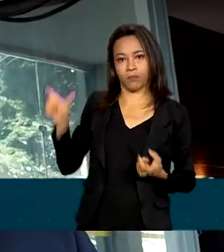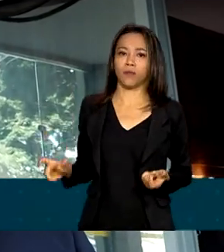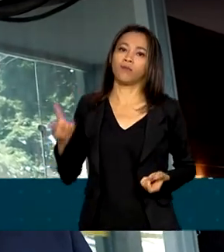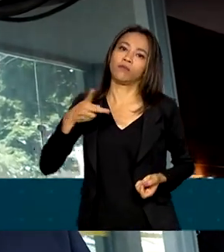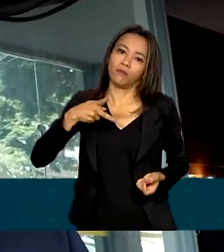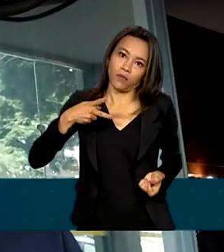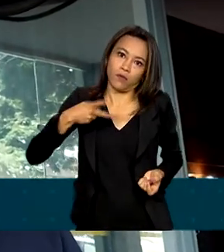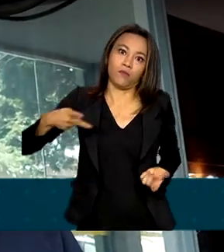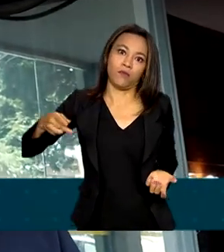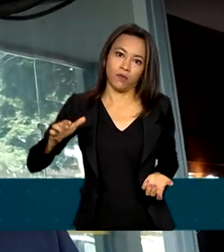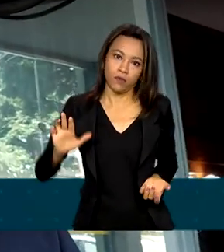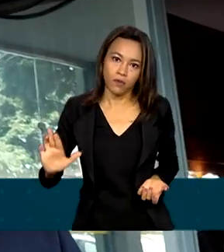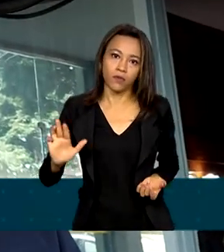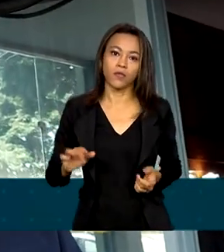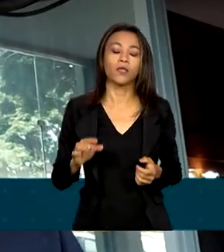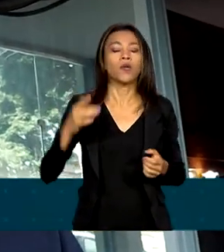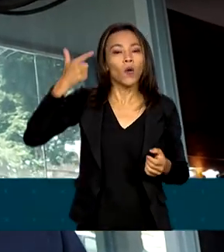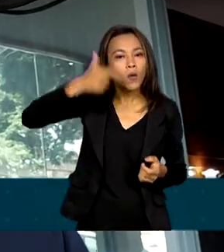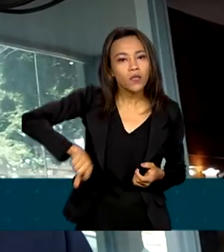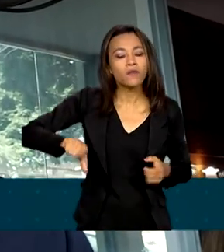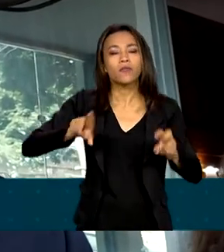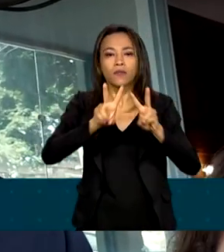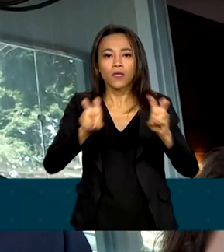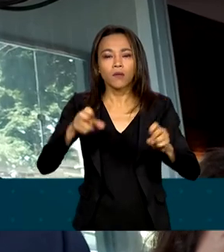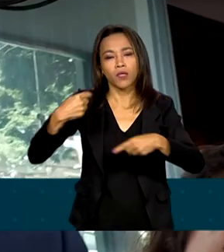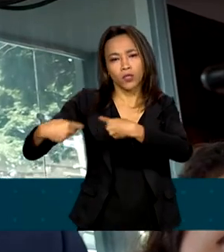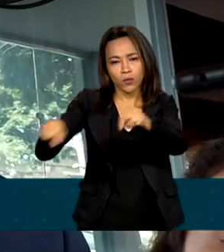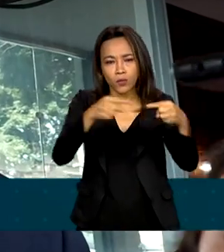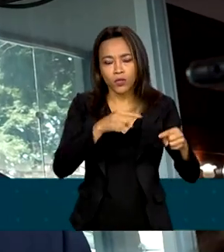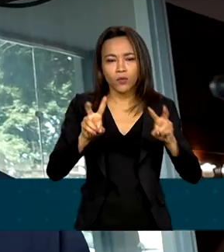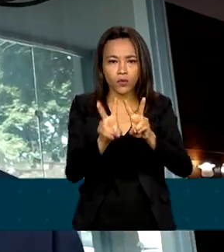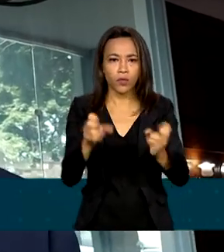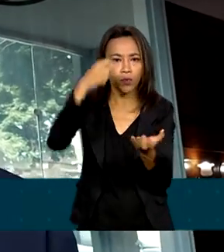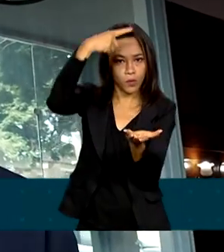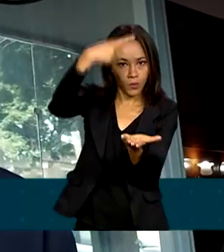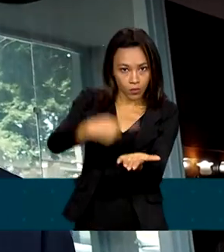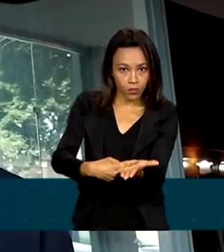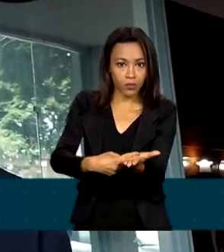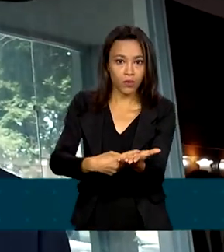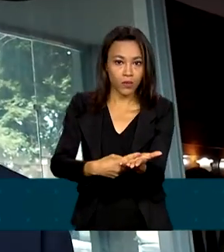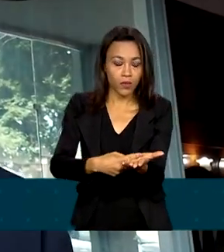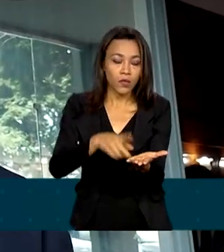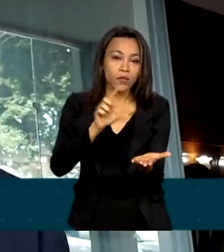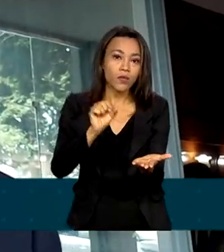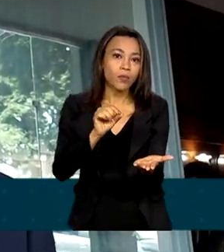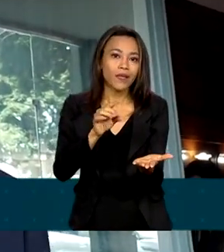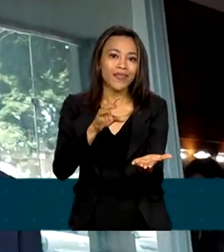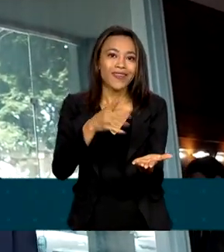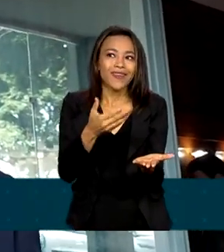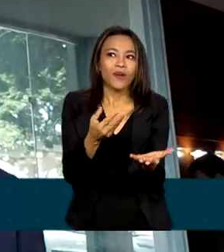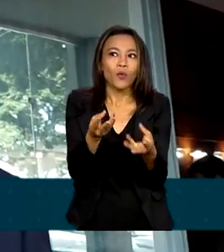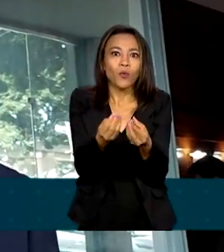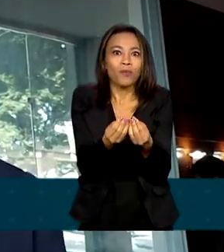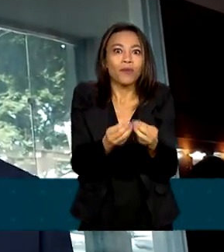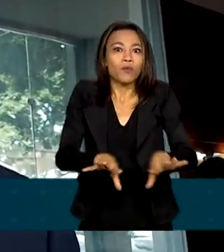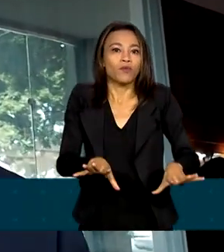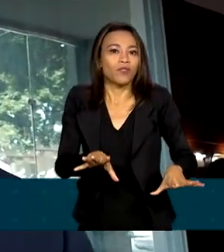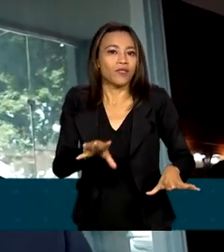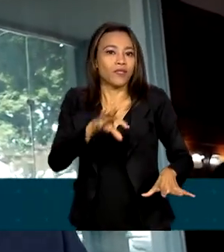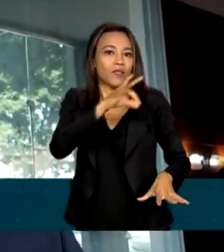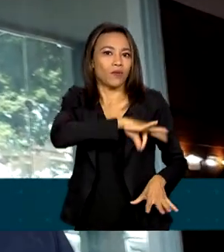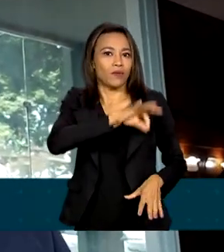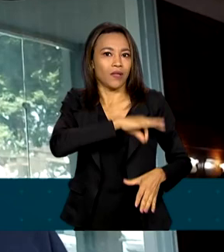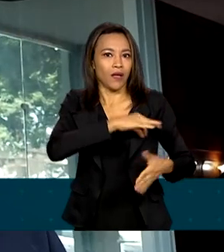vai ser rediscutida, a questão do comprometimento da renda com o consignado, que foi elevado de